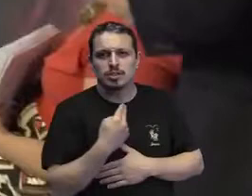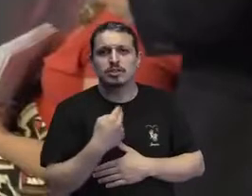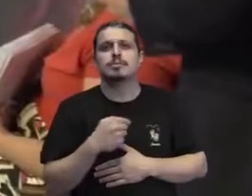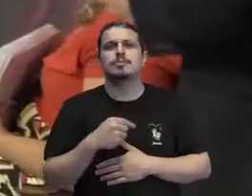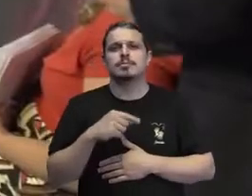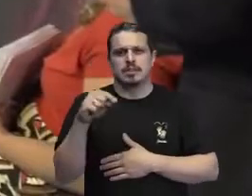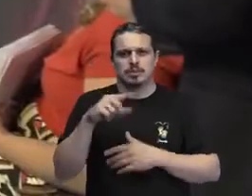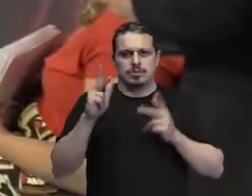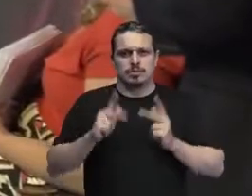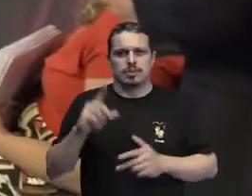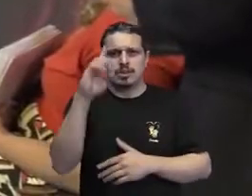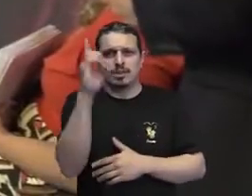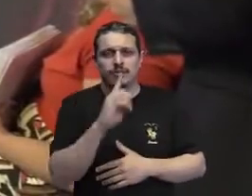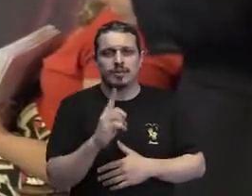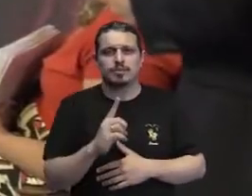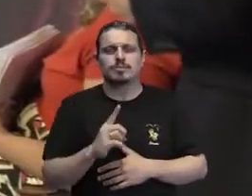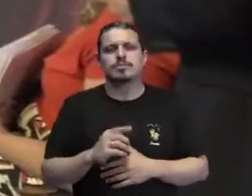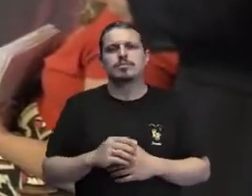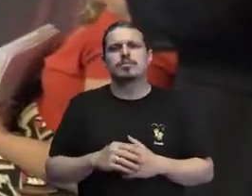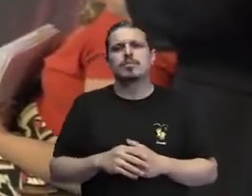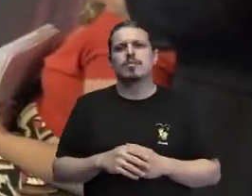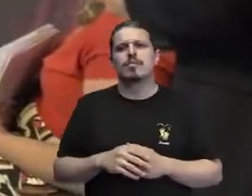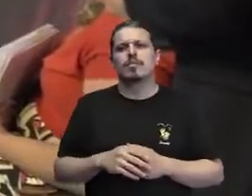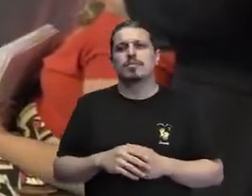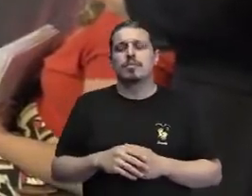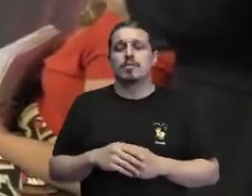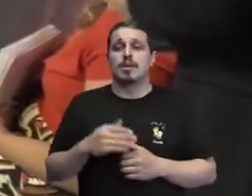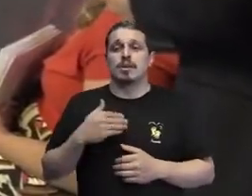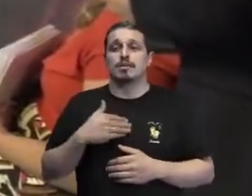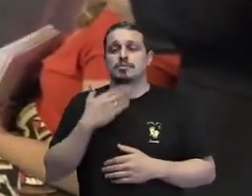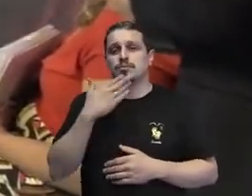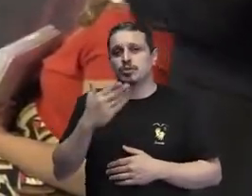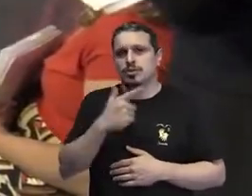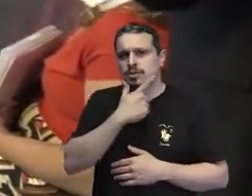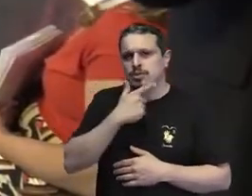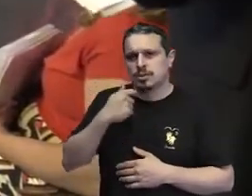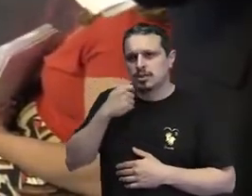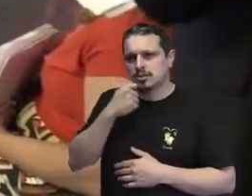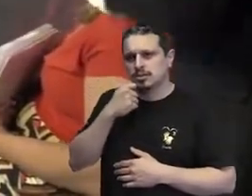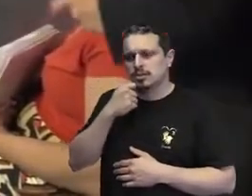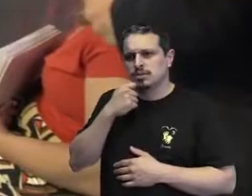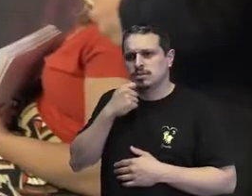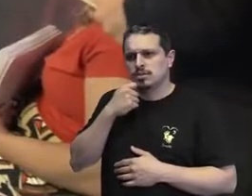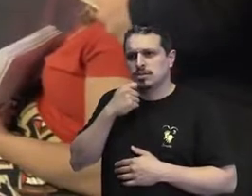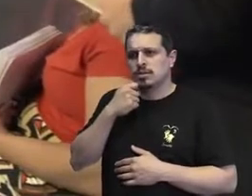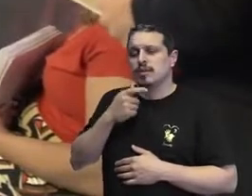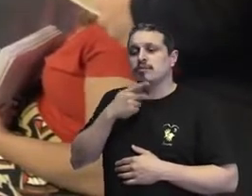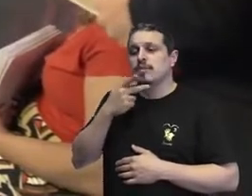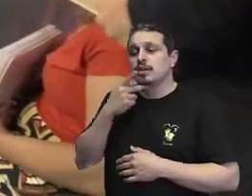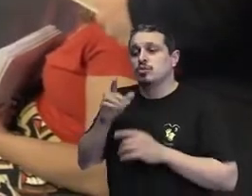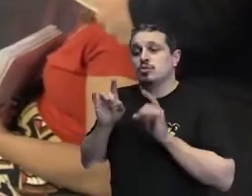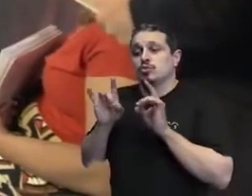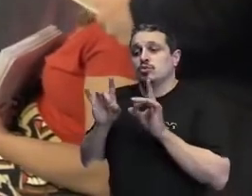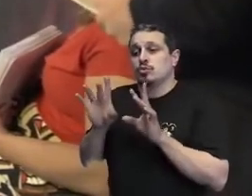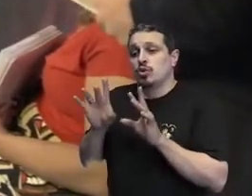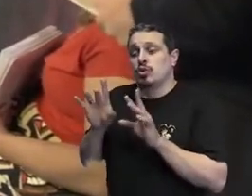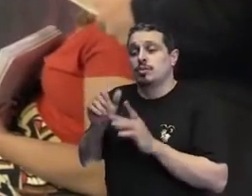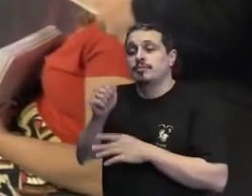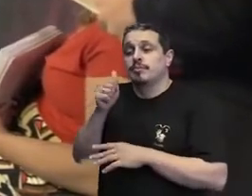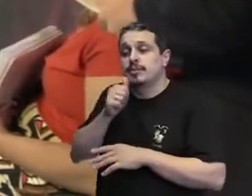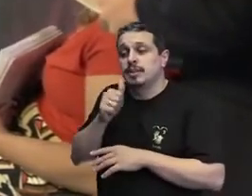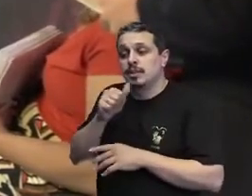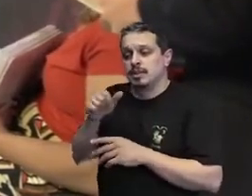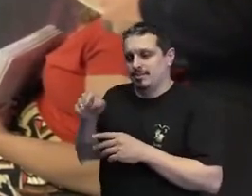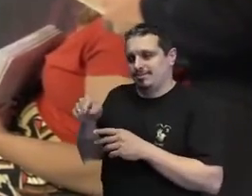E te peço licença, Alex, pra falar só aqui com as meninas. favor. Porque somos três mulheres